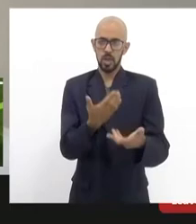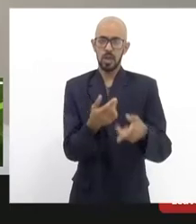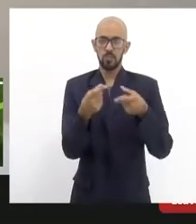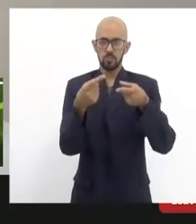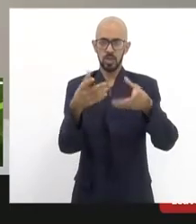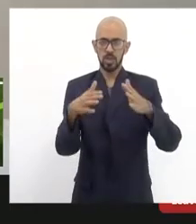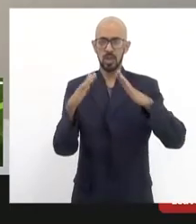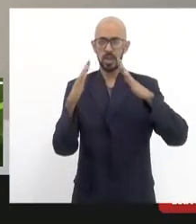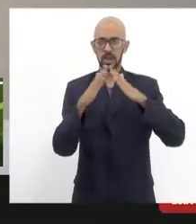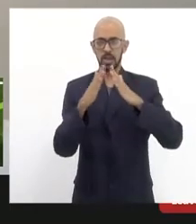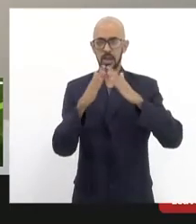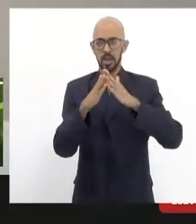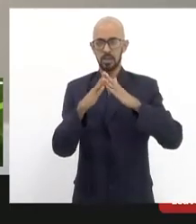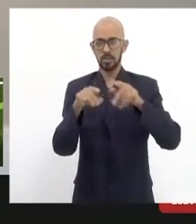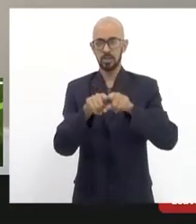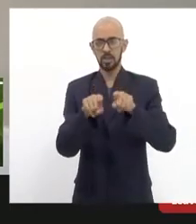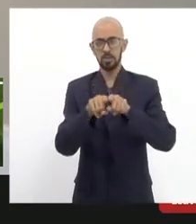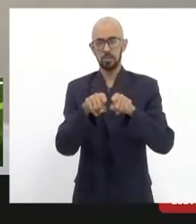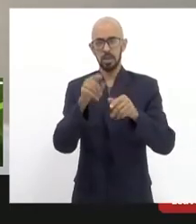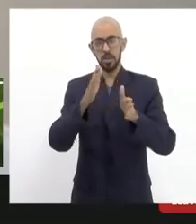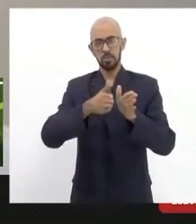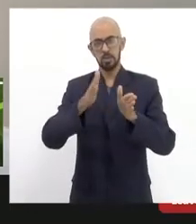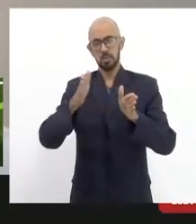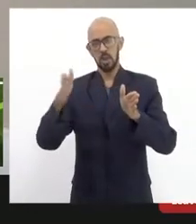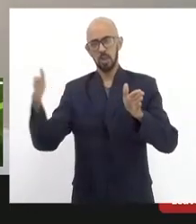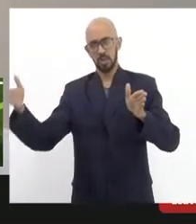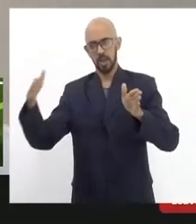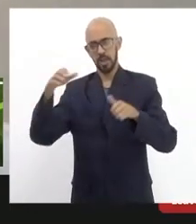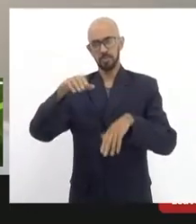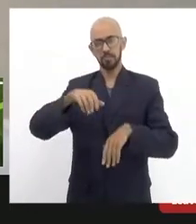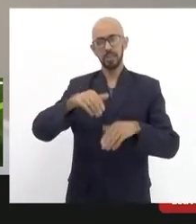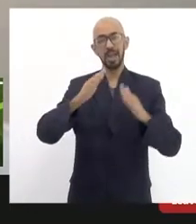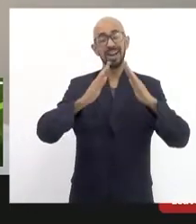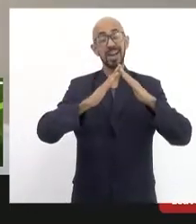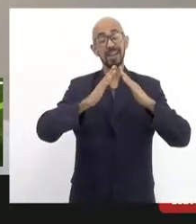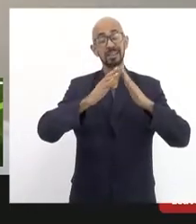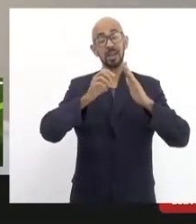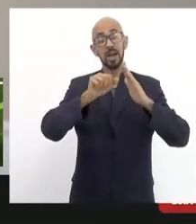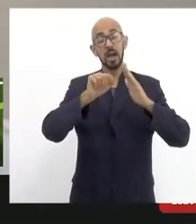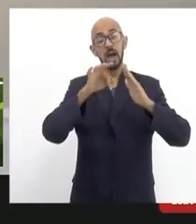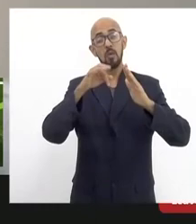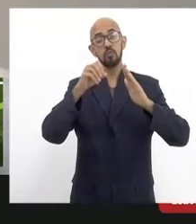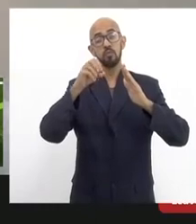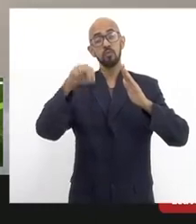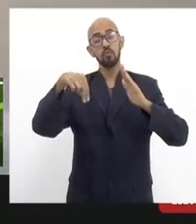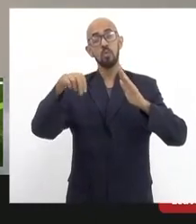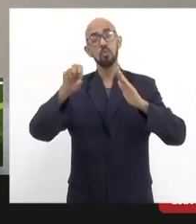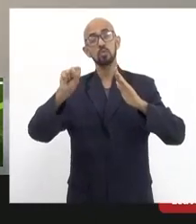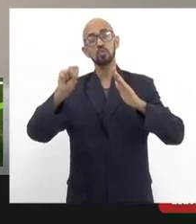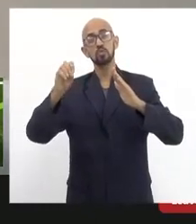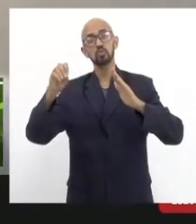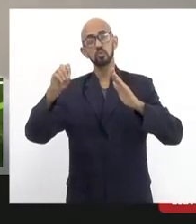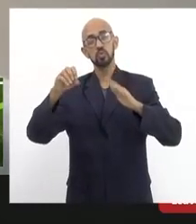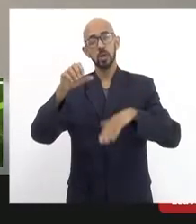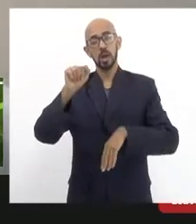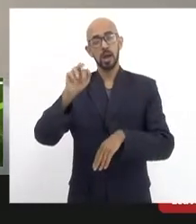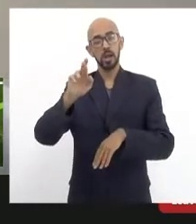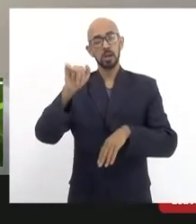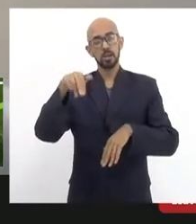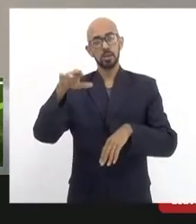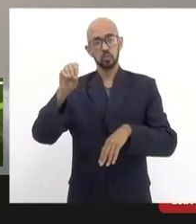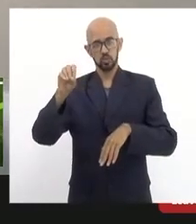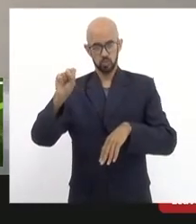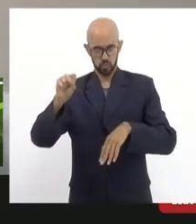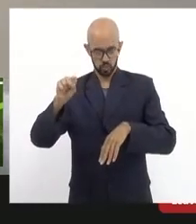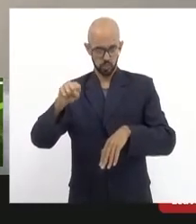e a Biblioteca Vinícius de Moraes então é preciso que haja resistência nesse momento o meu encaminhamento é o seguinte eu acho que o Mink